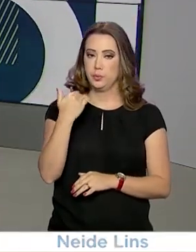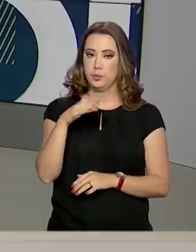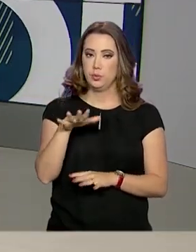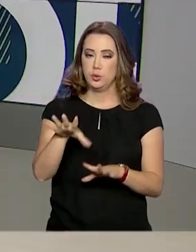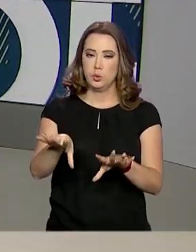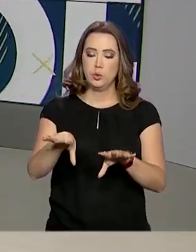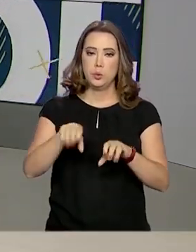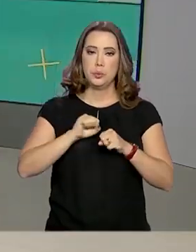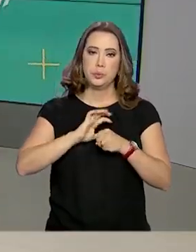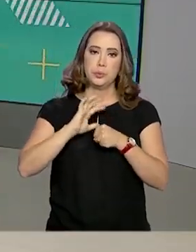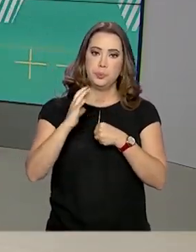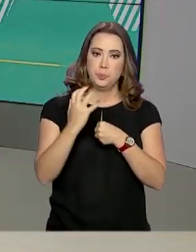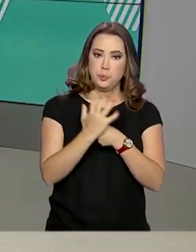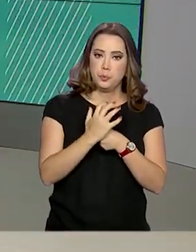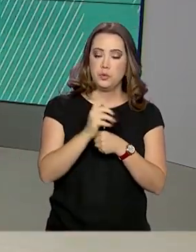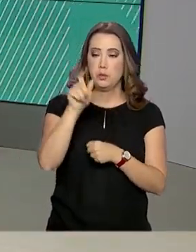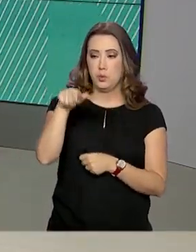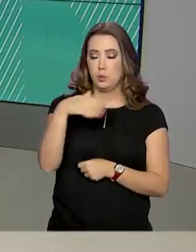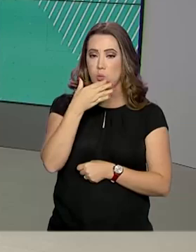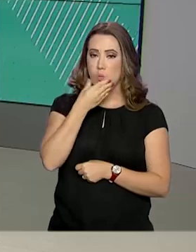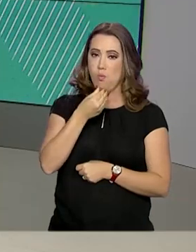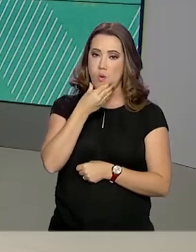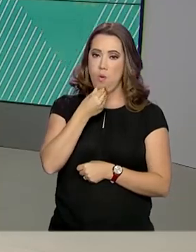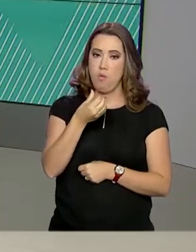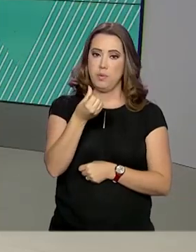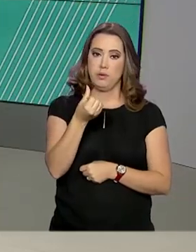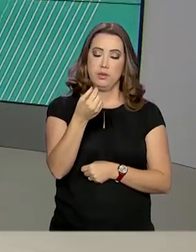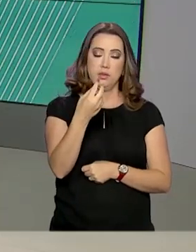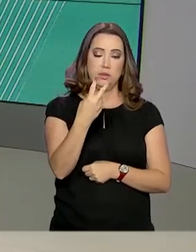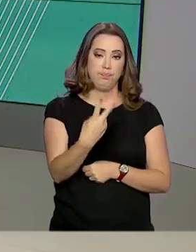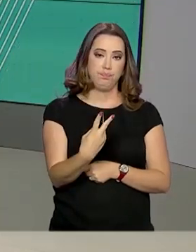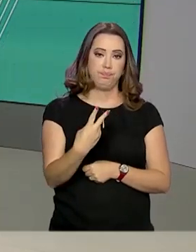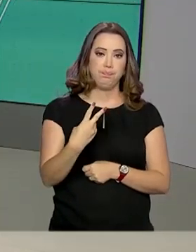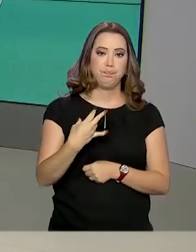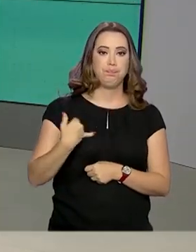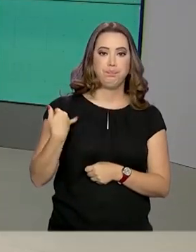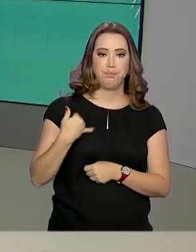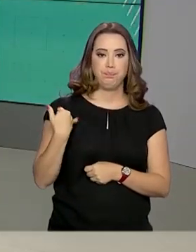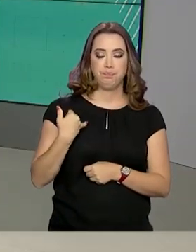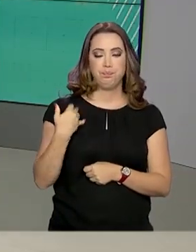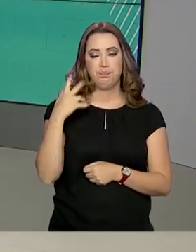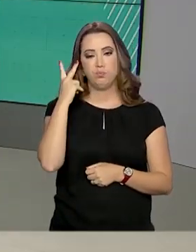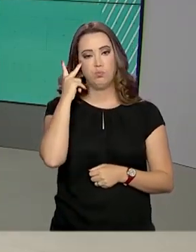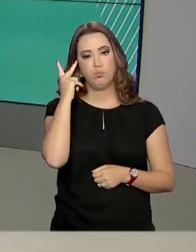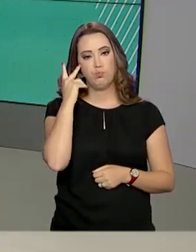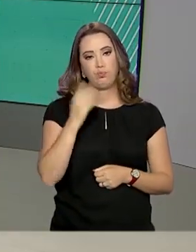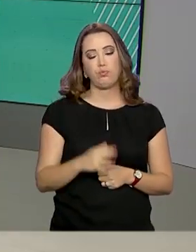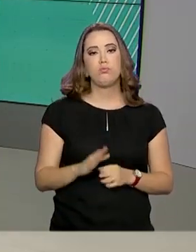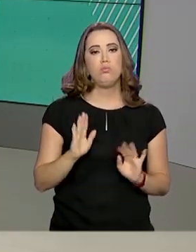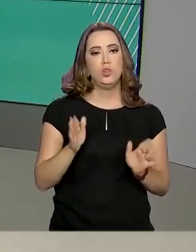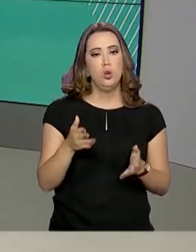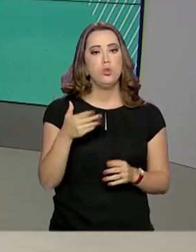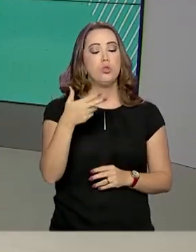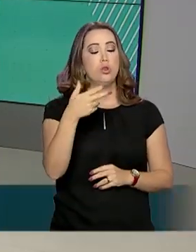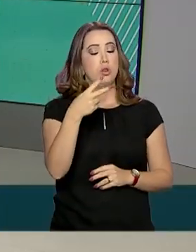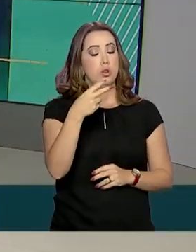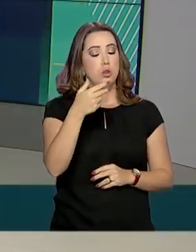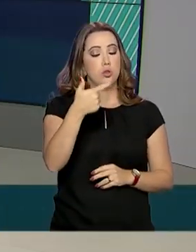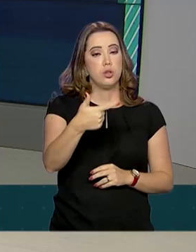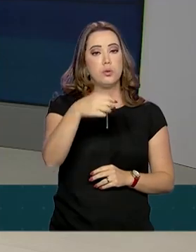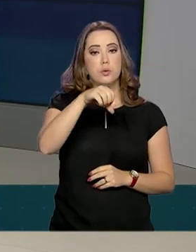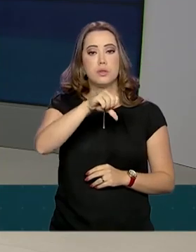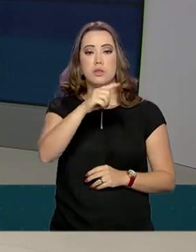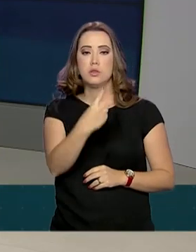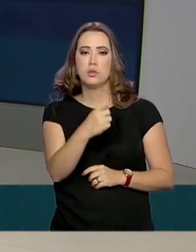vítima é um homem de 62 anos que estava internado em São Paulo. Segundo o Ministério da Saúde, são 291 casos